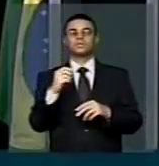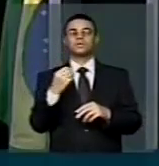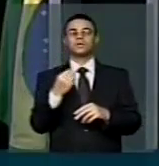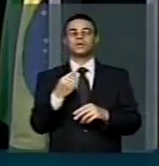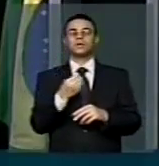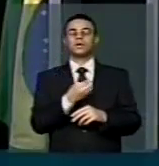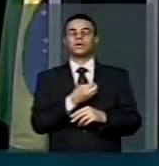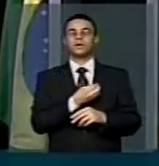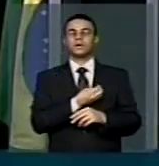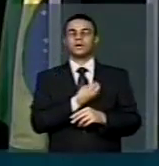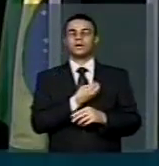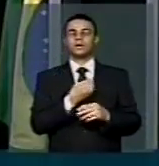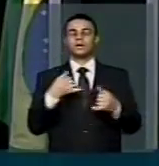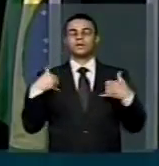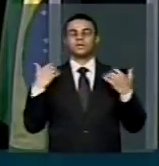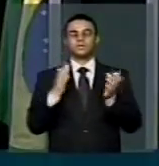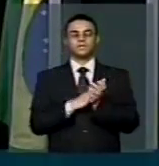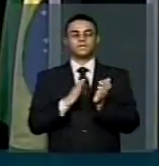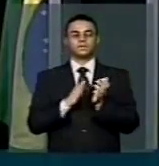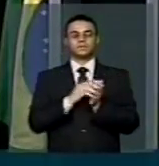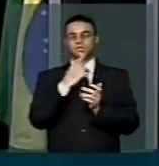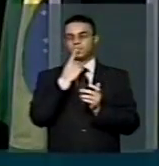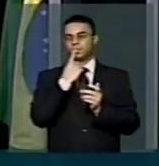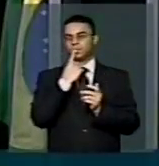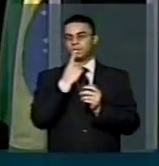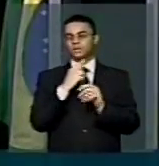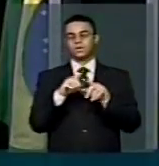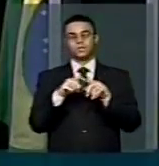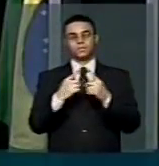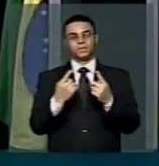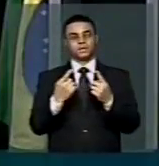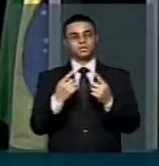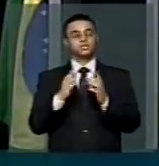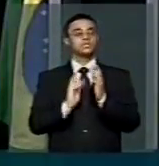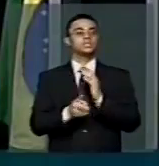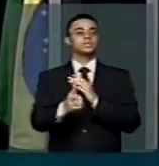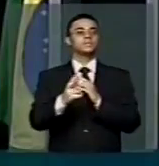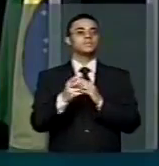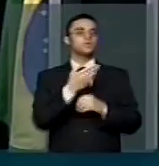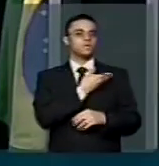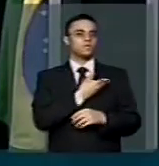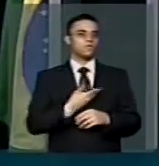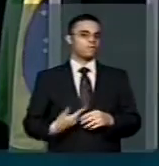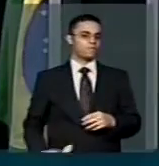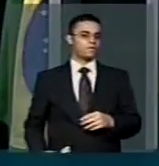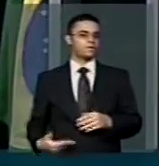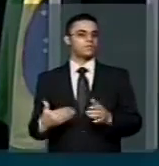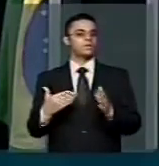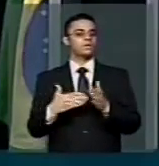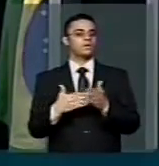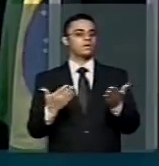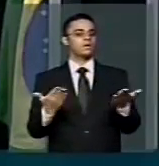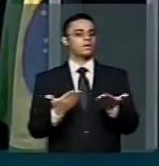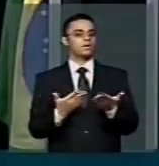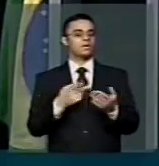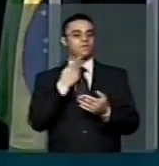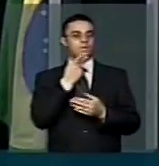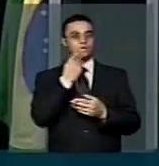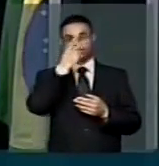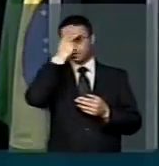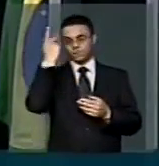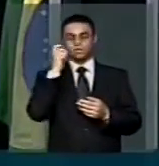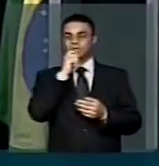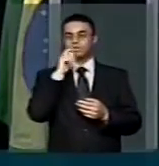o governo, nesta época, ele faz uma campanha informando ao trabalhador que ainda não foi receber o seu